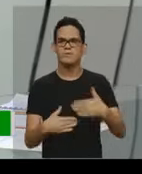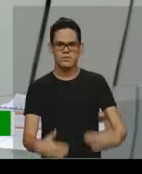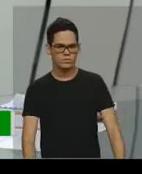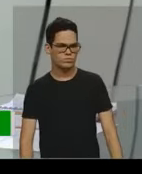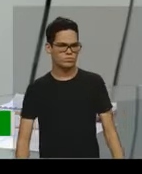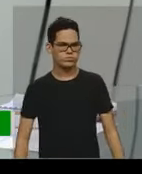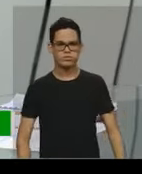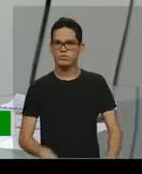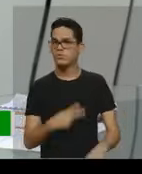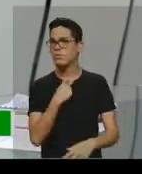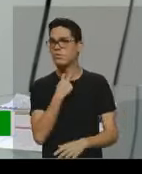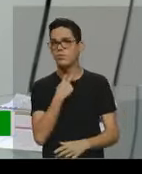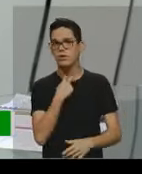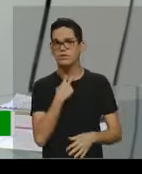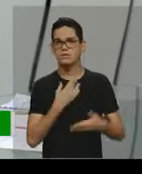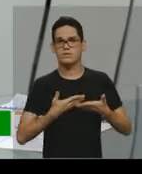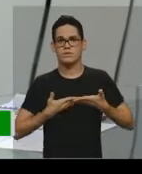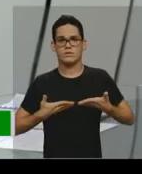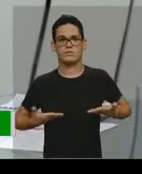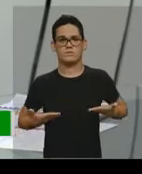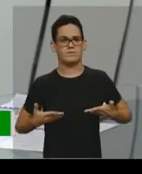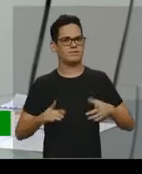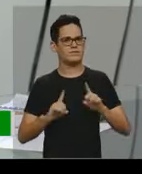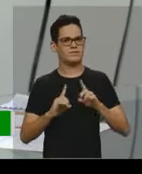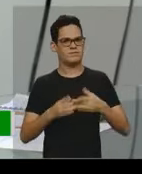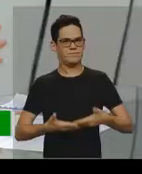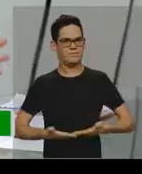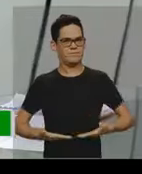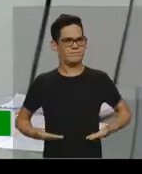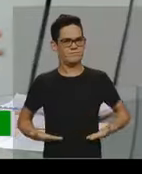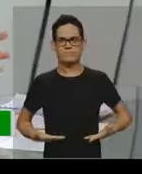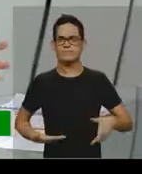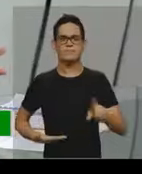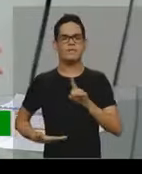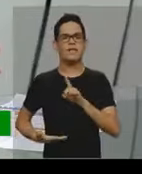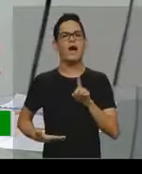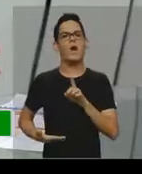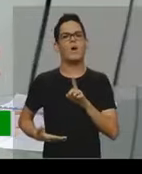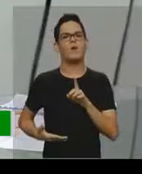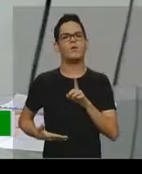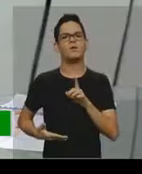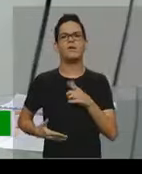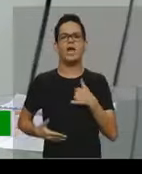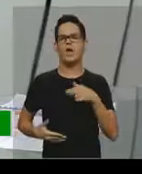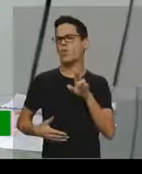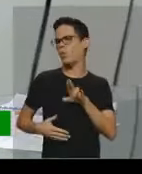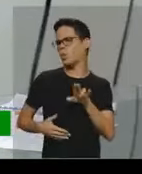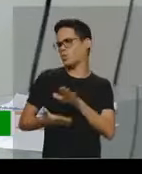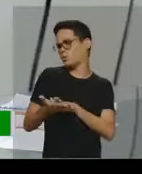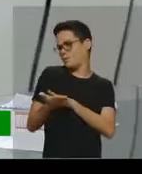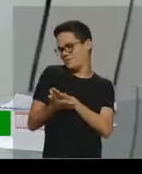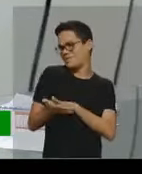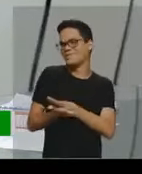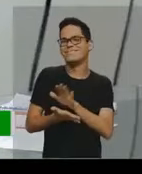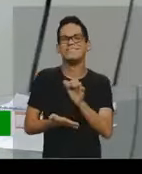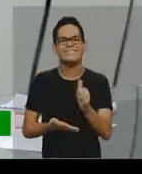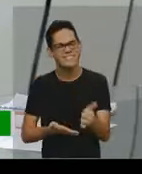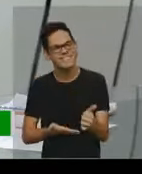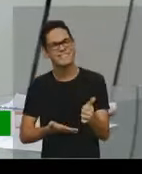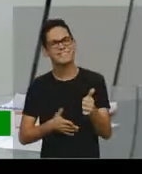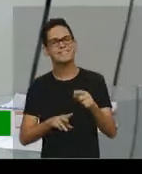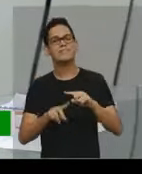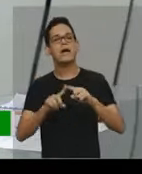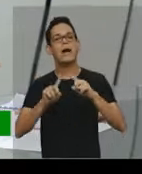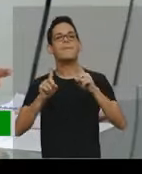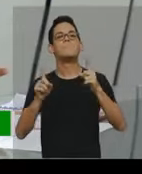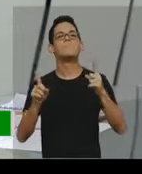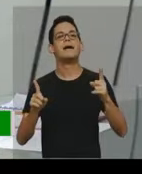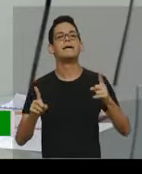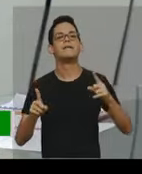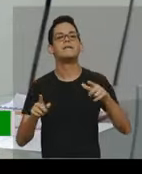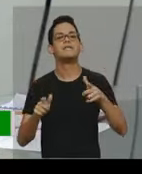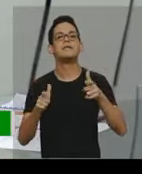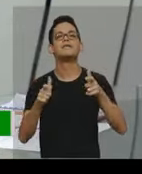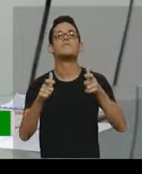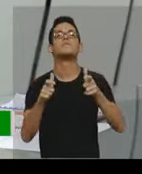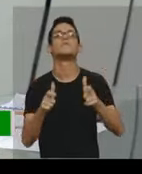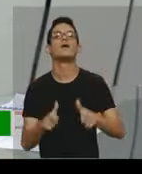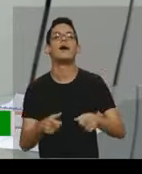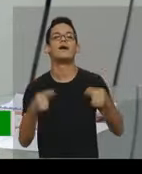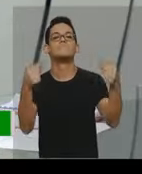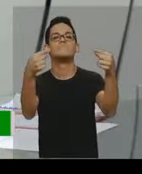eu não vou colocar uma mini blusa, isso claro que eu não vou fazer em lugar nenhum, né gente, mas é aquela situação,